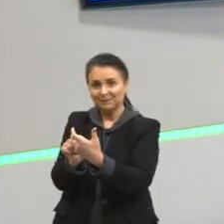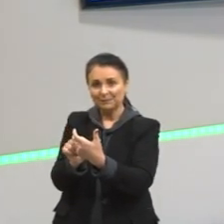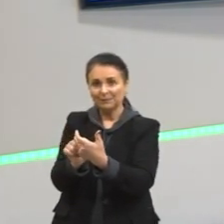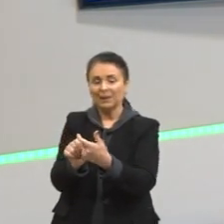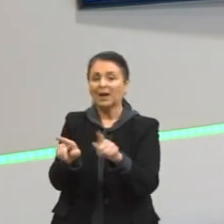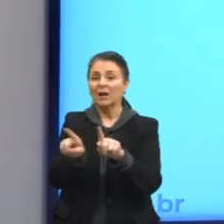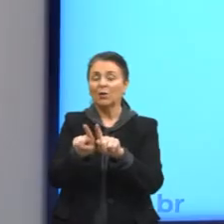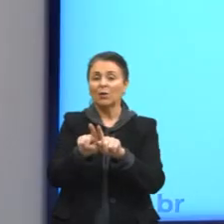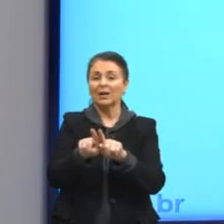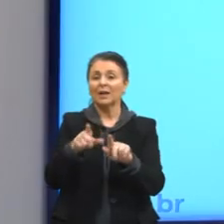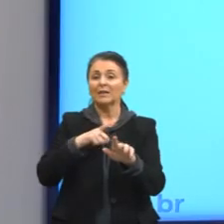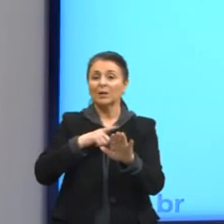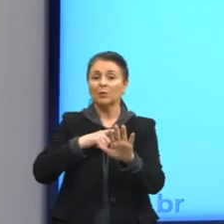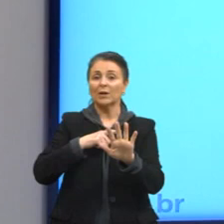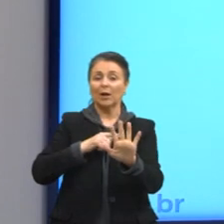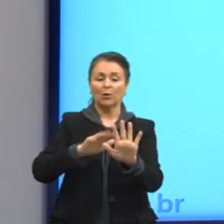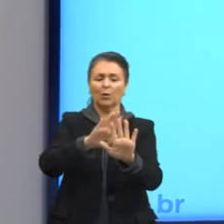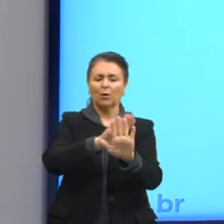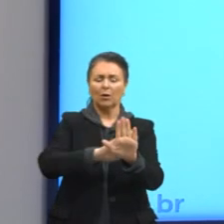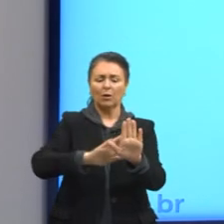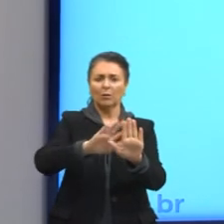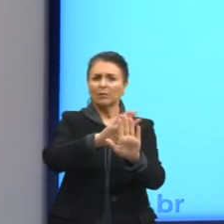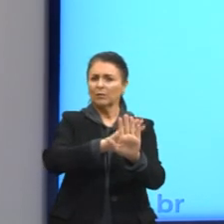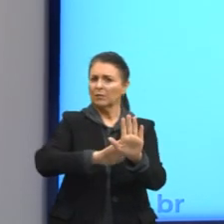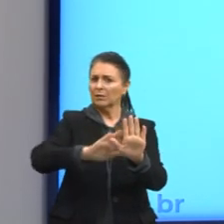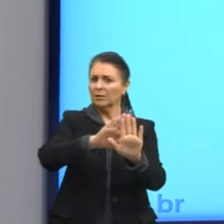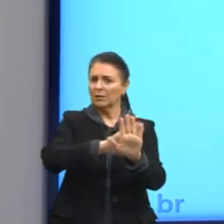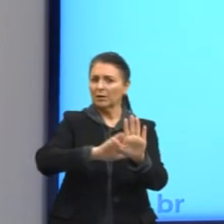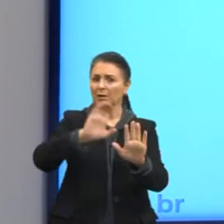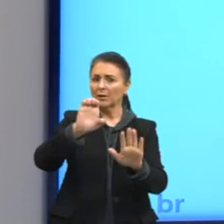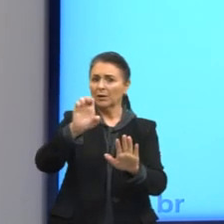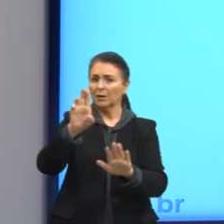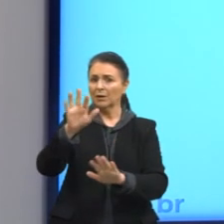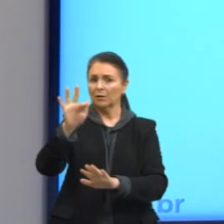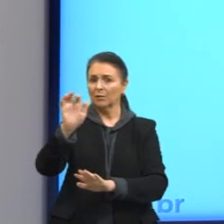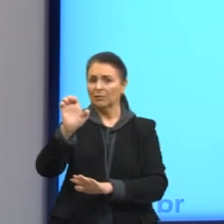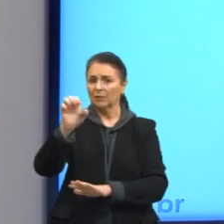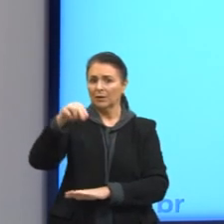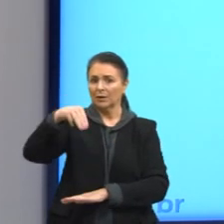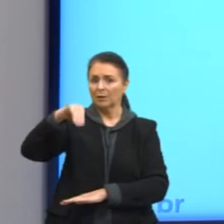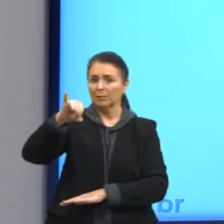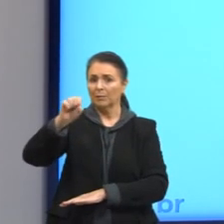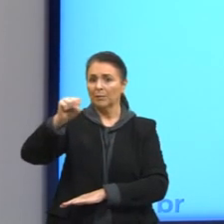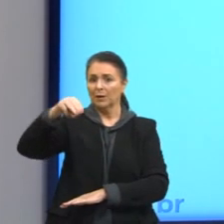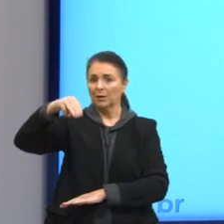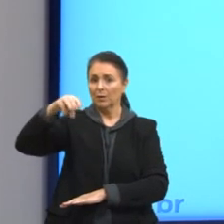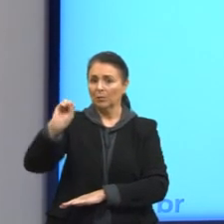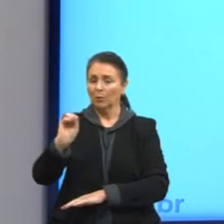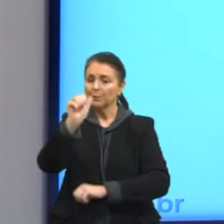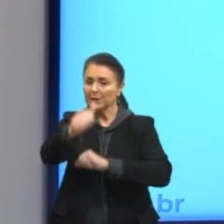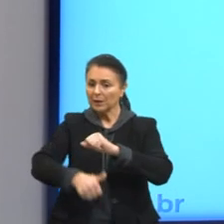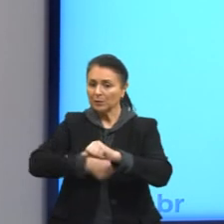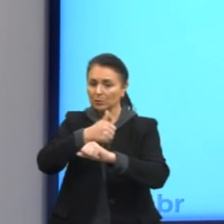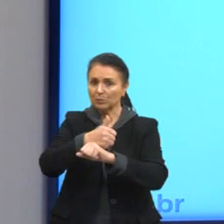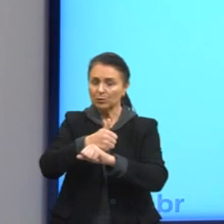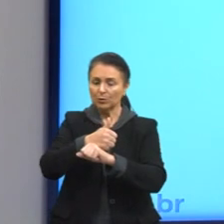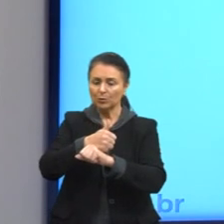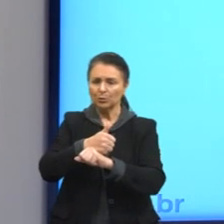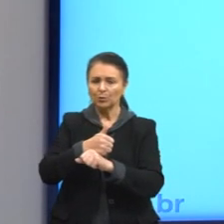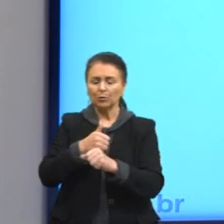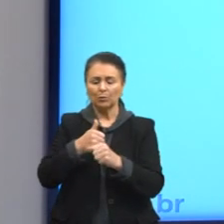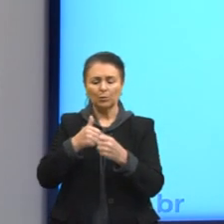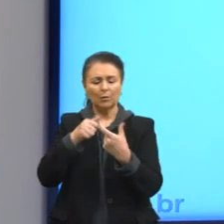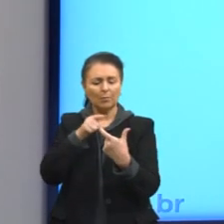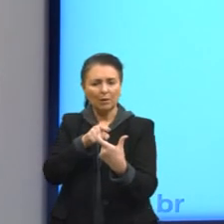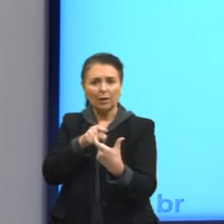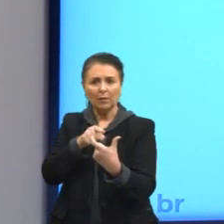O eufemismo. O eufemismo é maravilhoso. Ele consiste na substituição de um termo por outro mais brando,